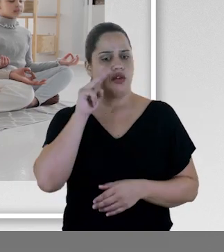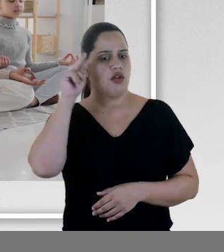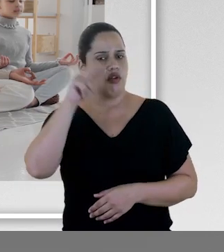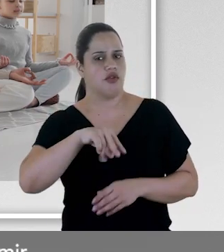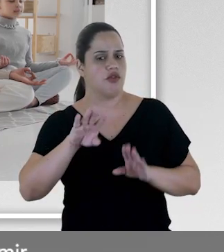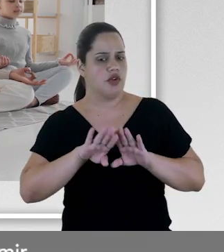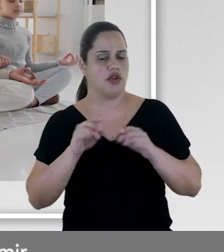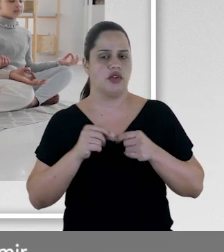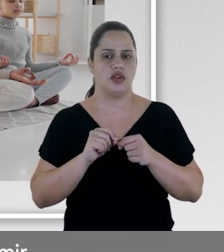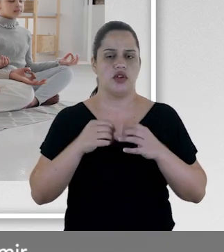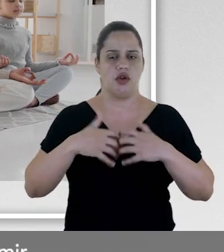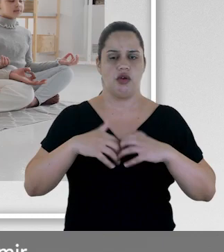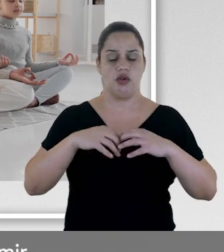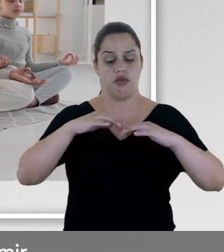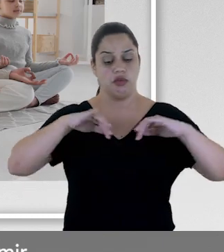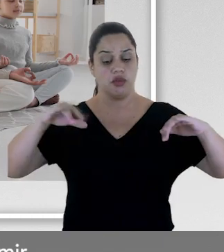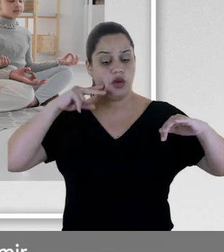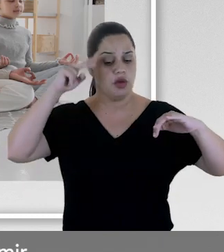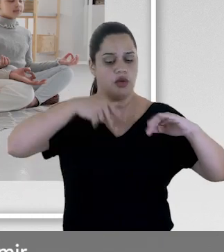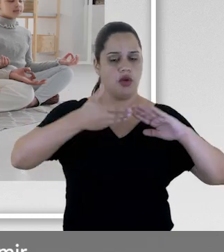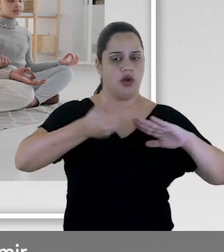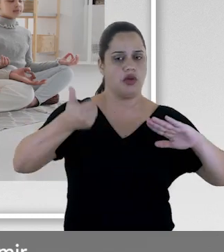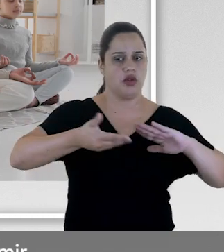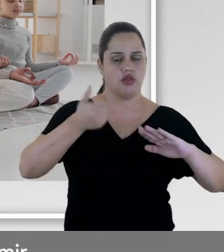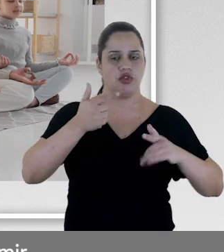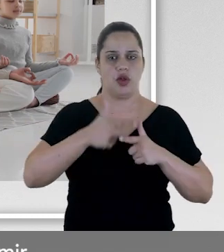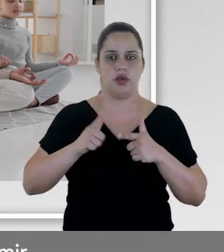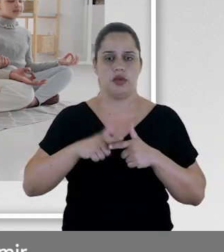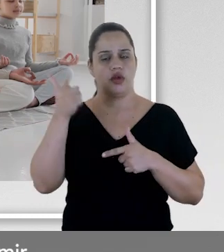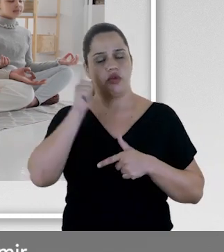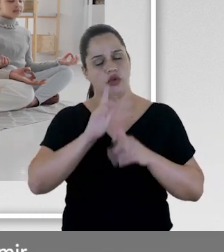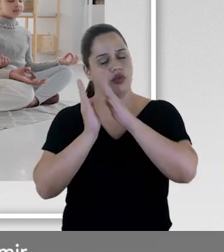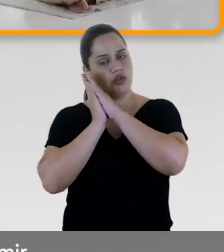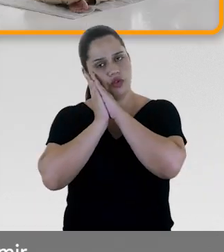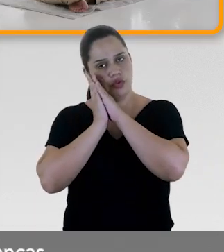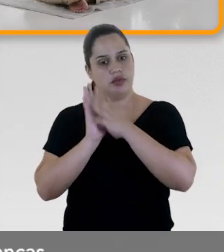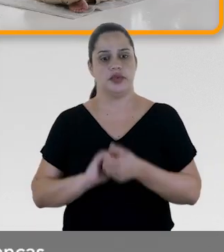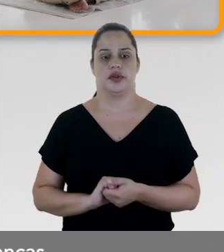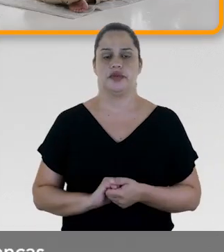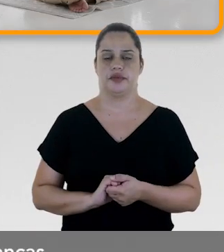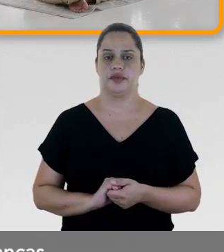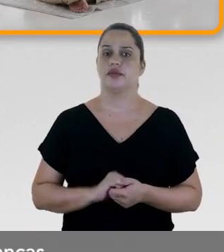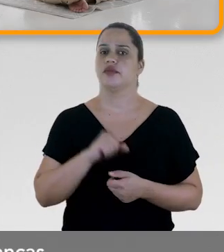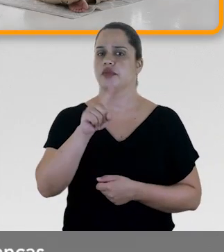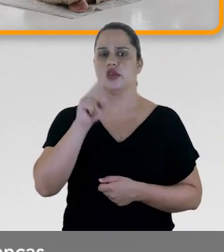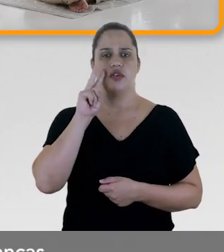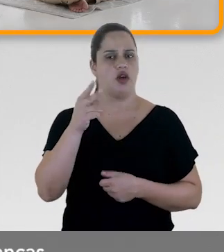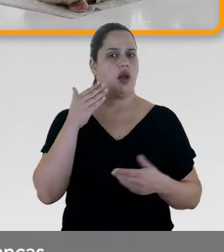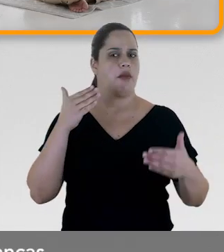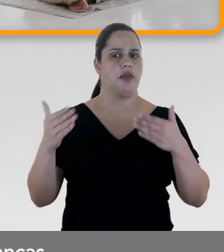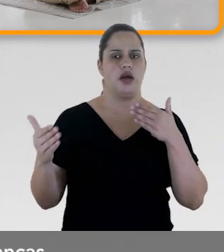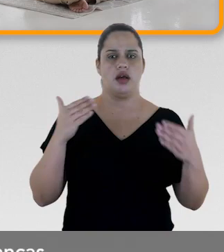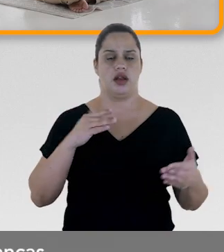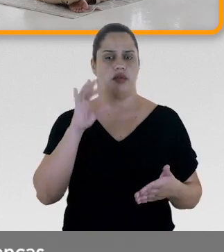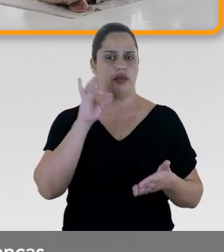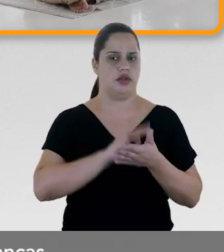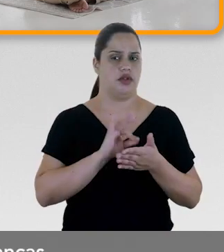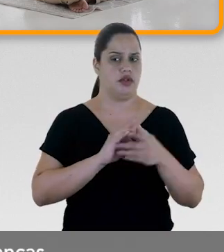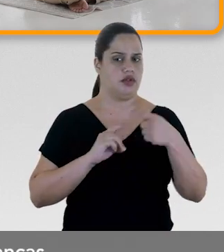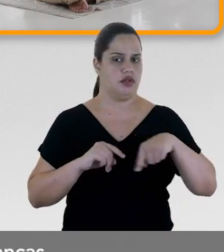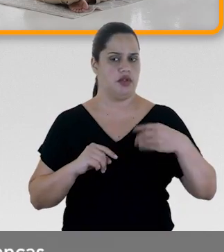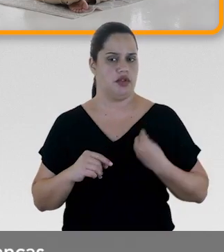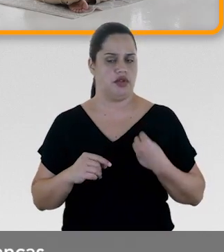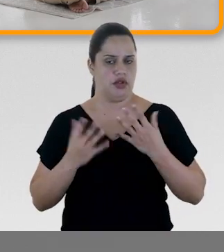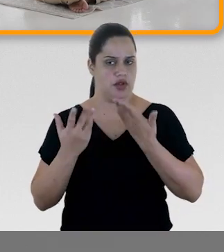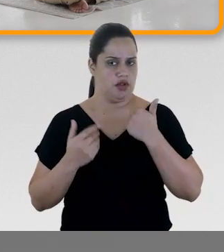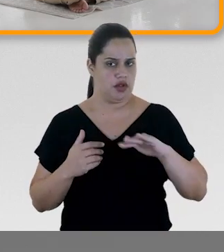a cabeça para remover seus problemas e conseguir dormir. Estabeleça um paralelo com a realidade das